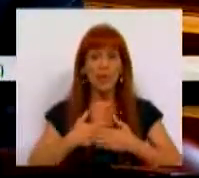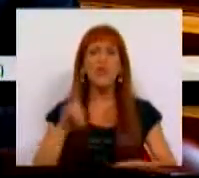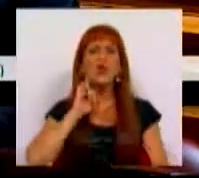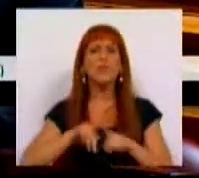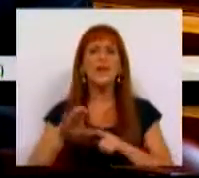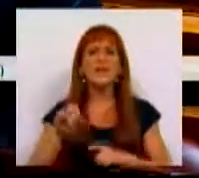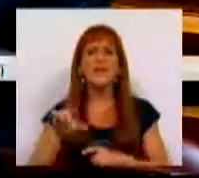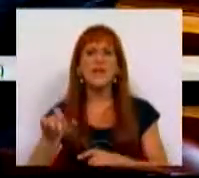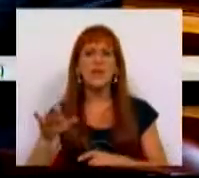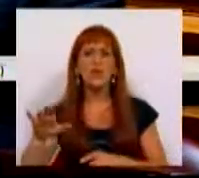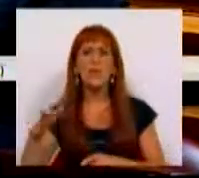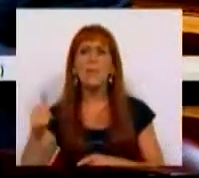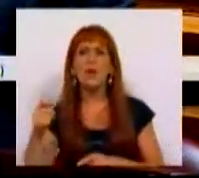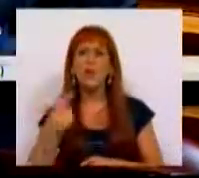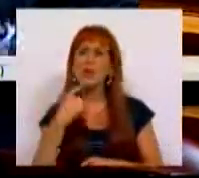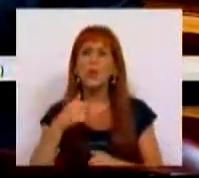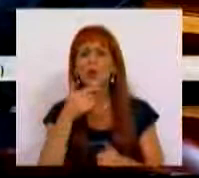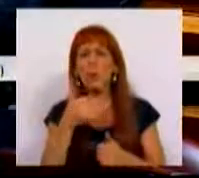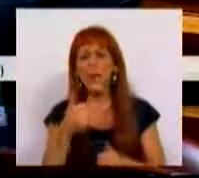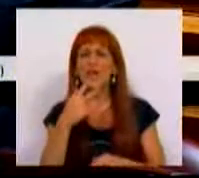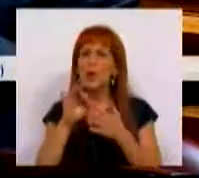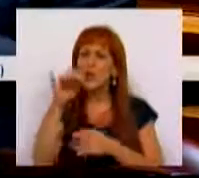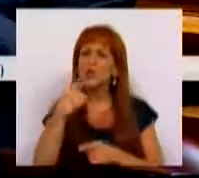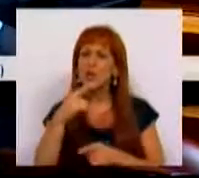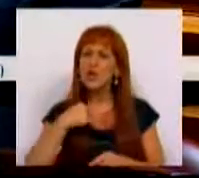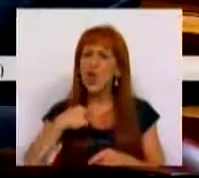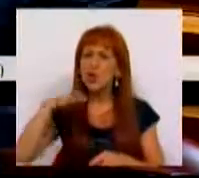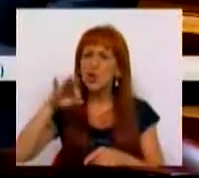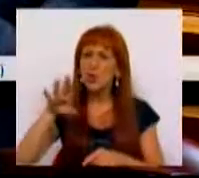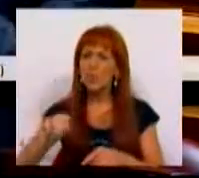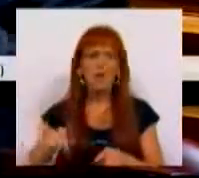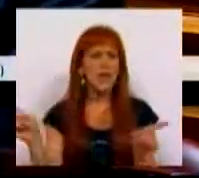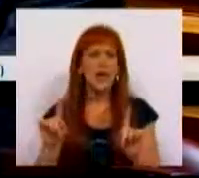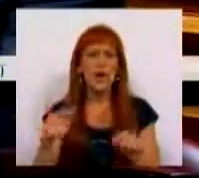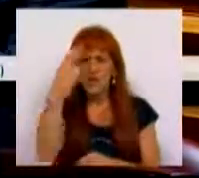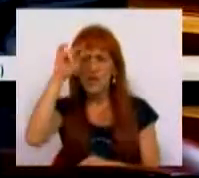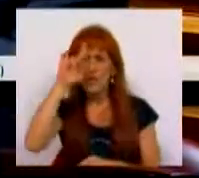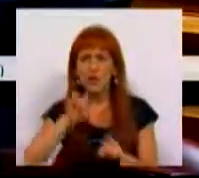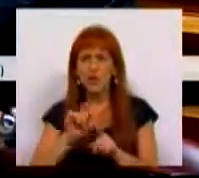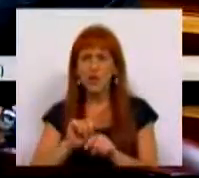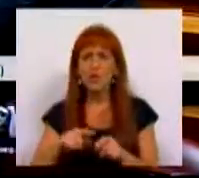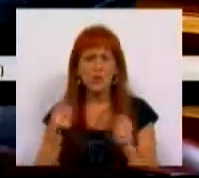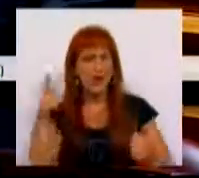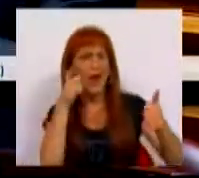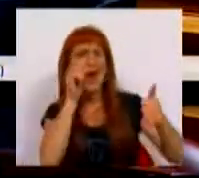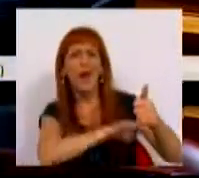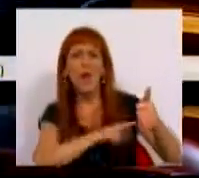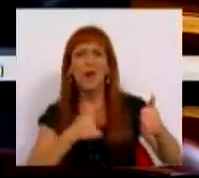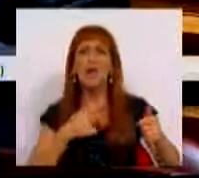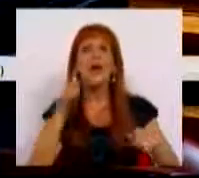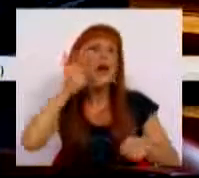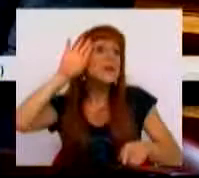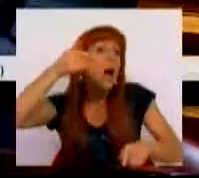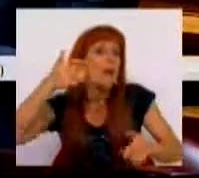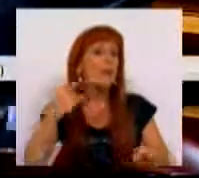Deputada Cecília Honório, agradeço a pergunta, mas deixava também uma nota. Nós, no Partido Socialista, não nos enganaremos no nosso adversário. E citar,